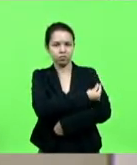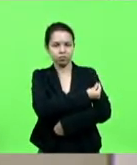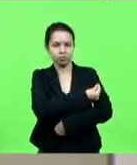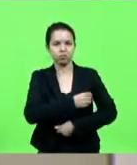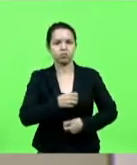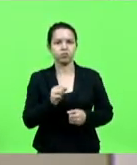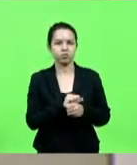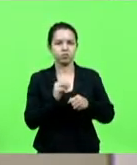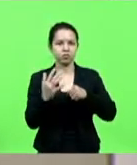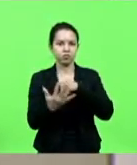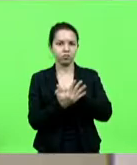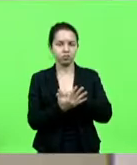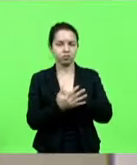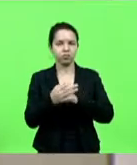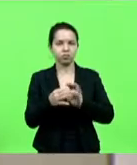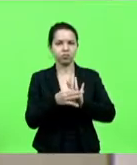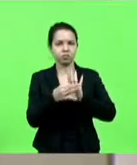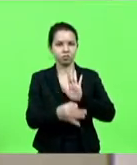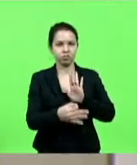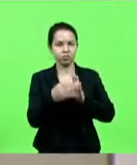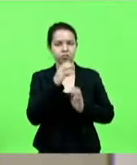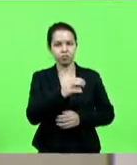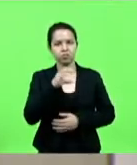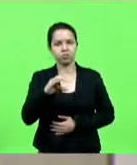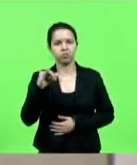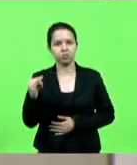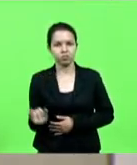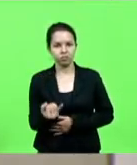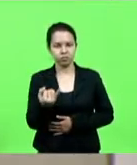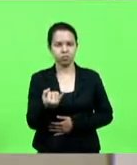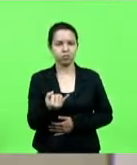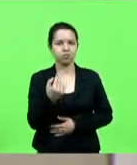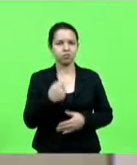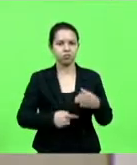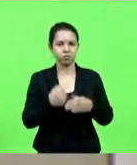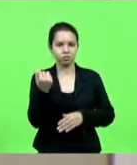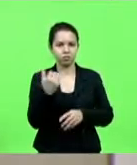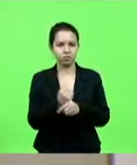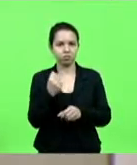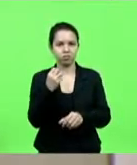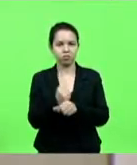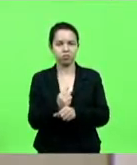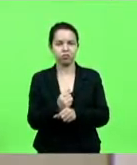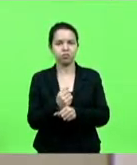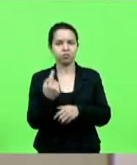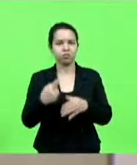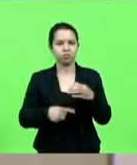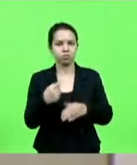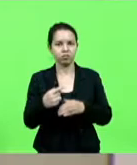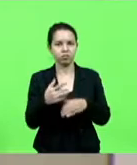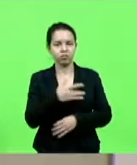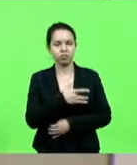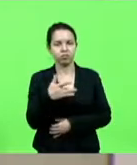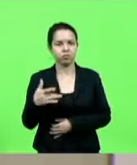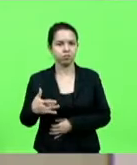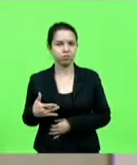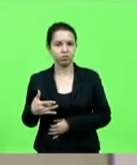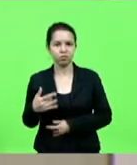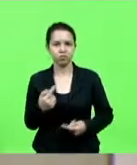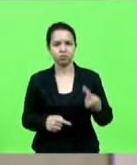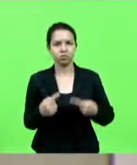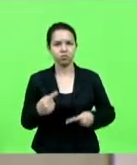pareceres favoráveis das comissões de Constituição e Justiça, Comissão de Finanças e Tributação e Comissão de Saúde. Em discussão,